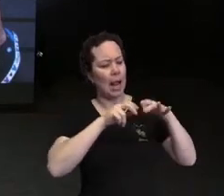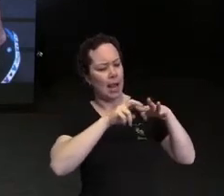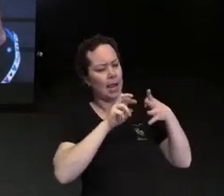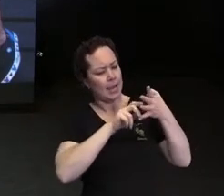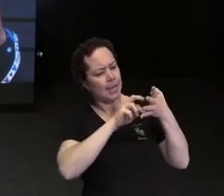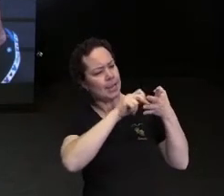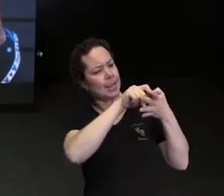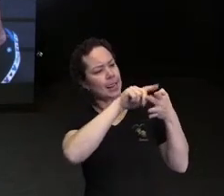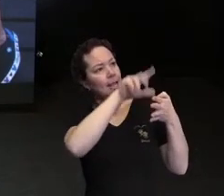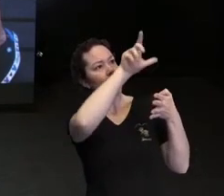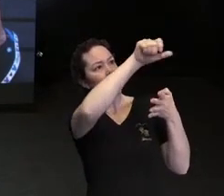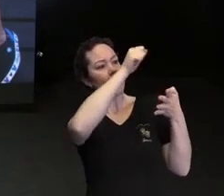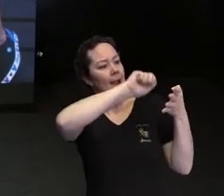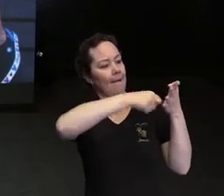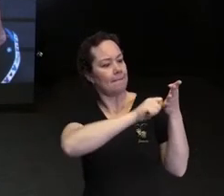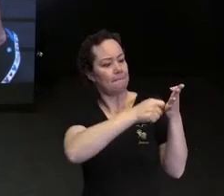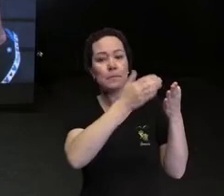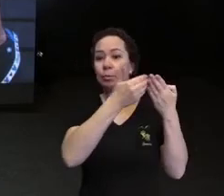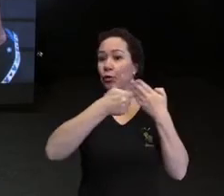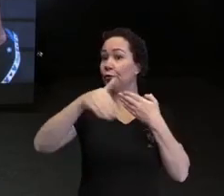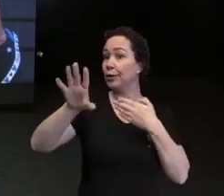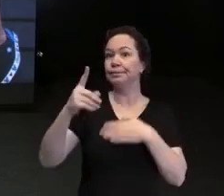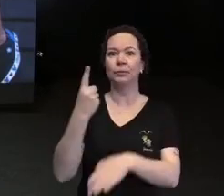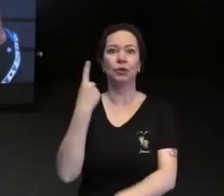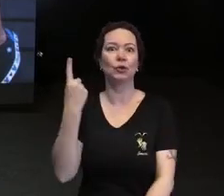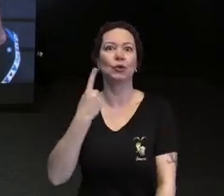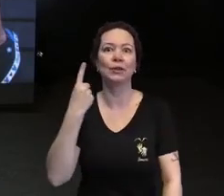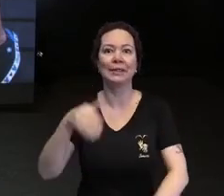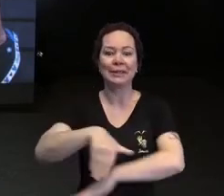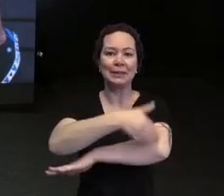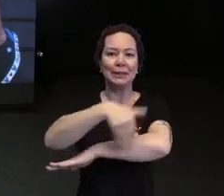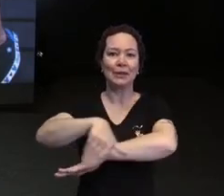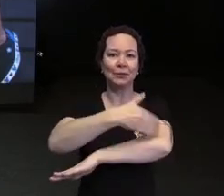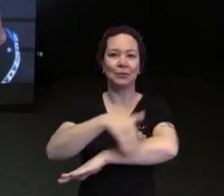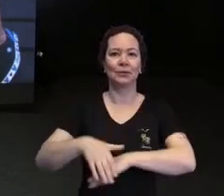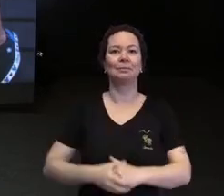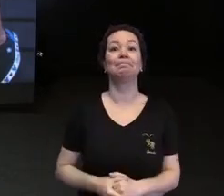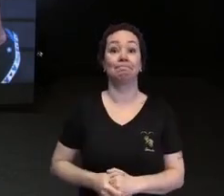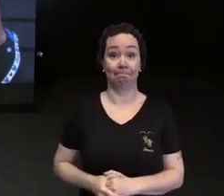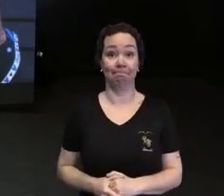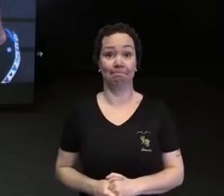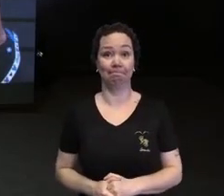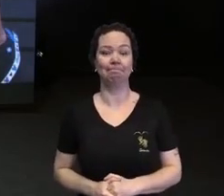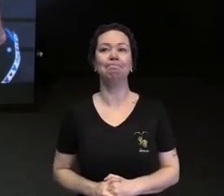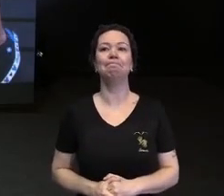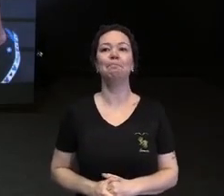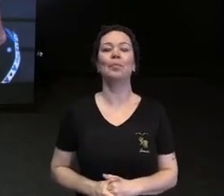condomínio e foi dar uma volta sozinho pela rua de vargem pequena